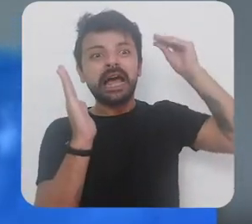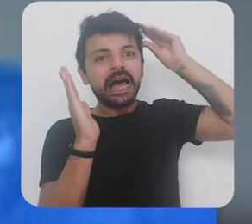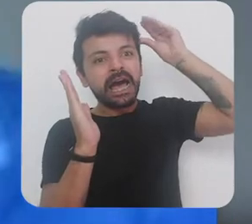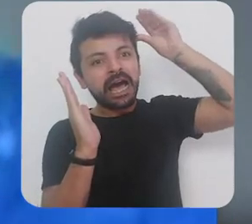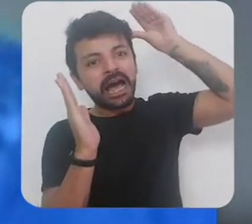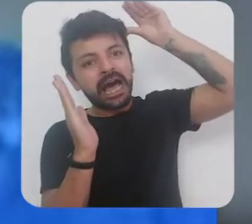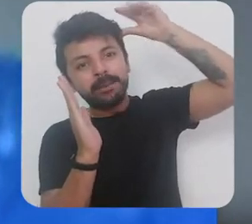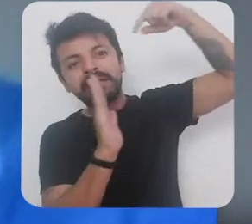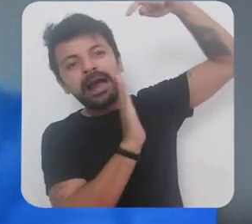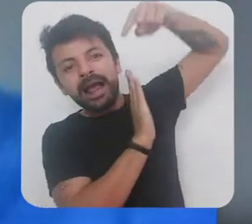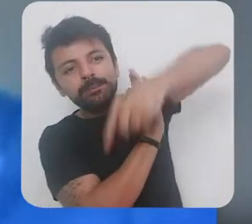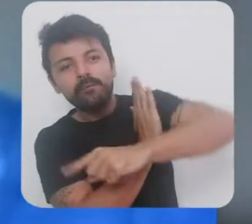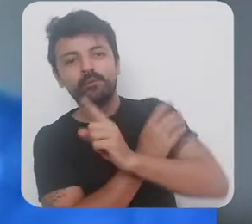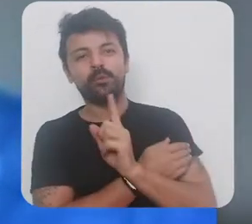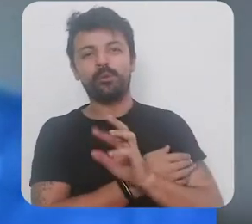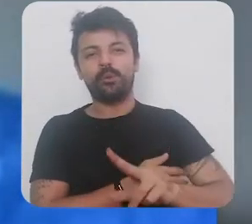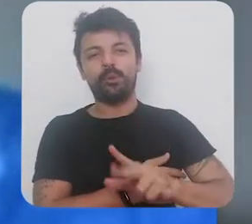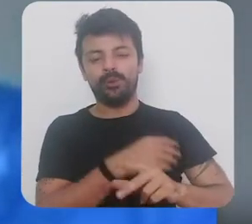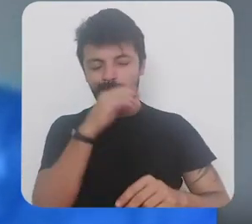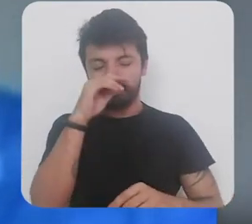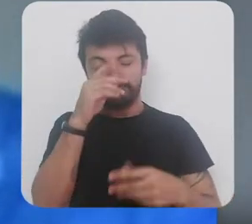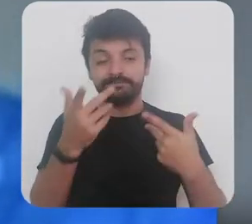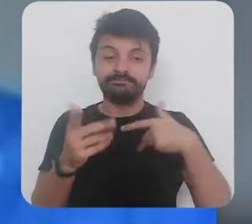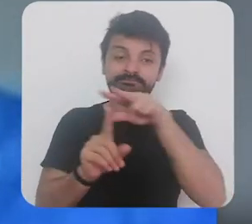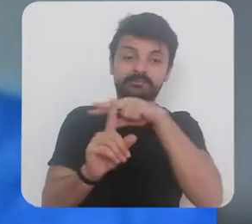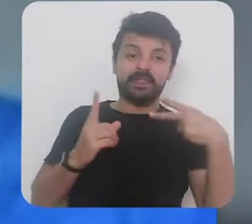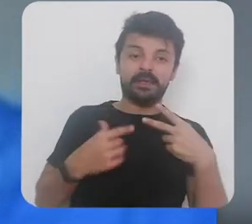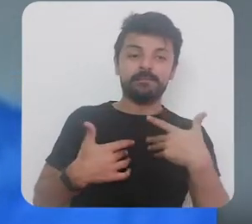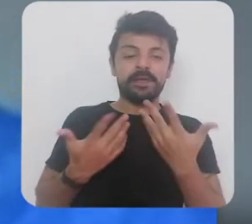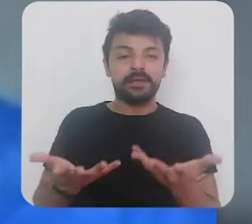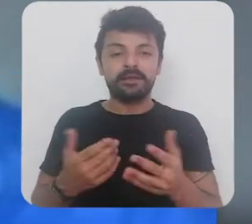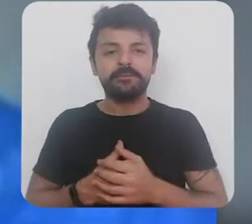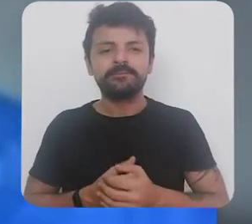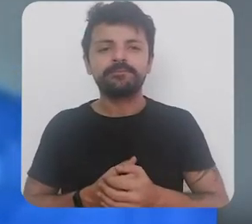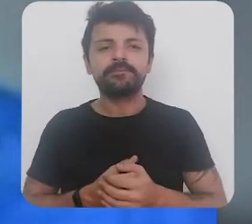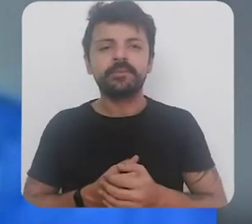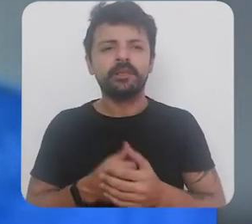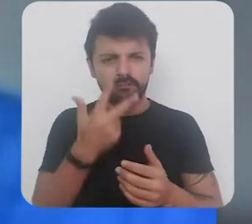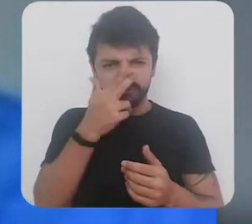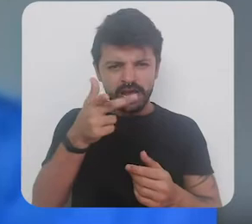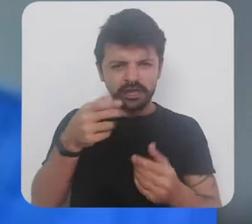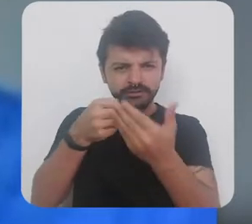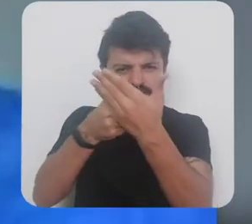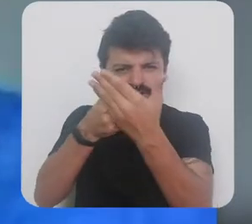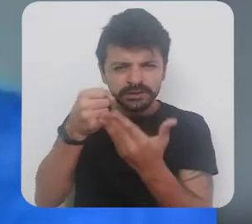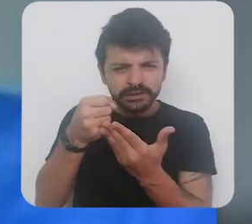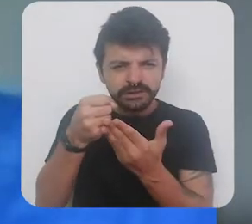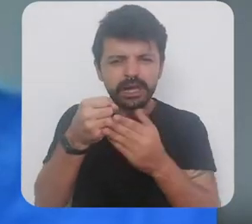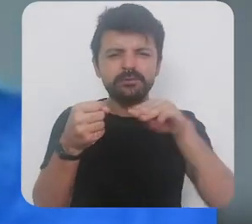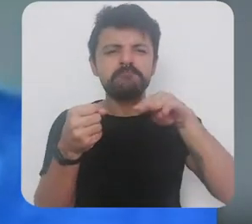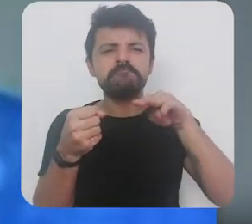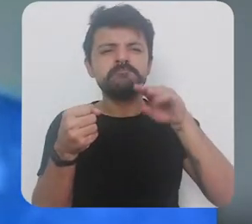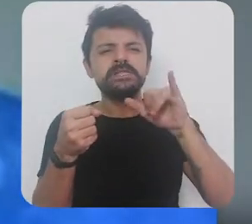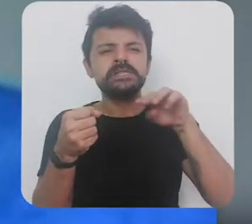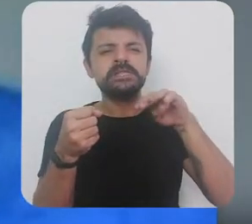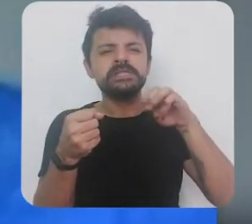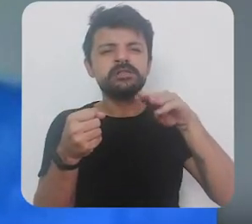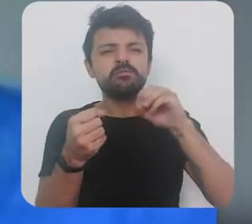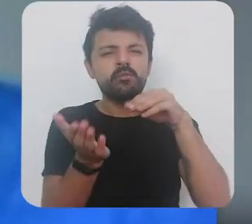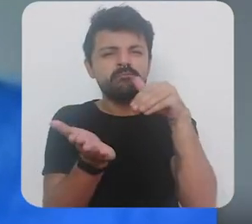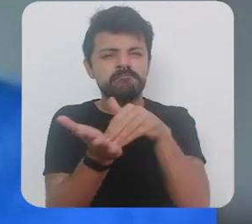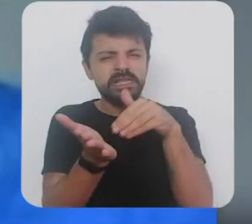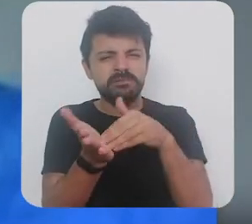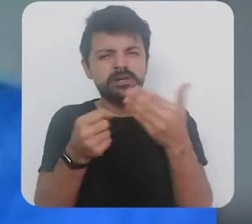a gente lê muito mas não entende mas a gente é bem doido bota em cheque o Estado mínimo é